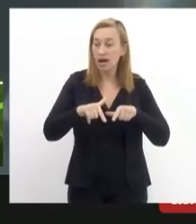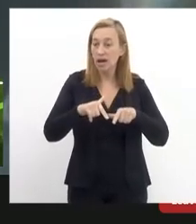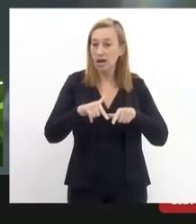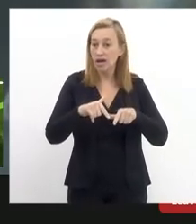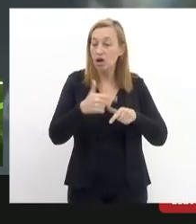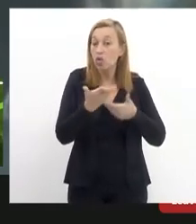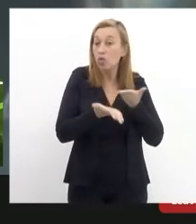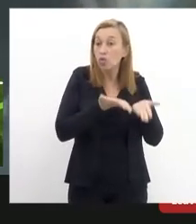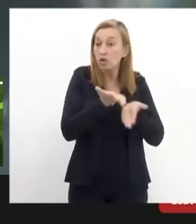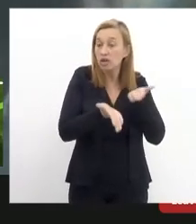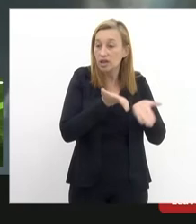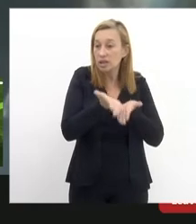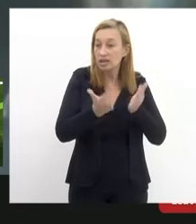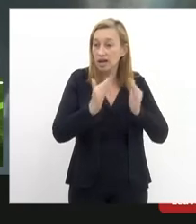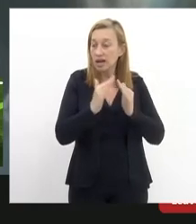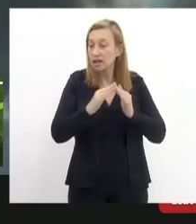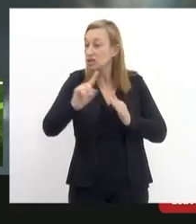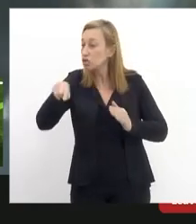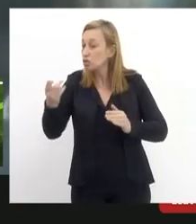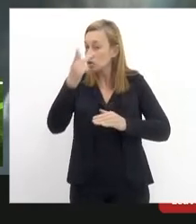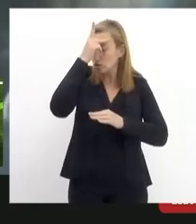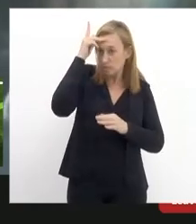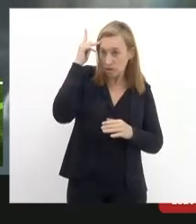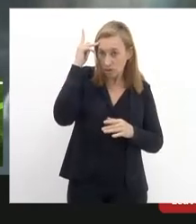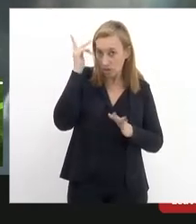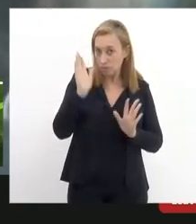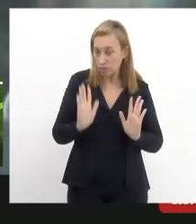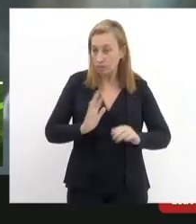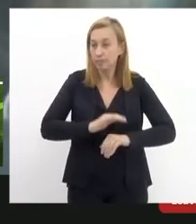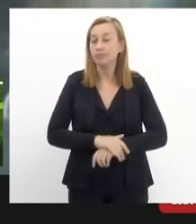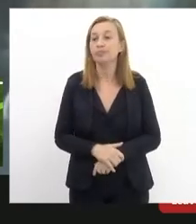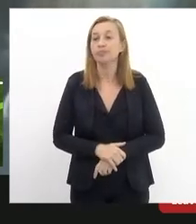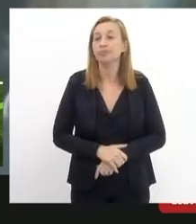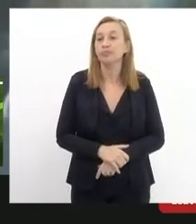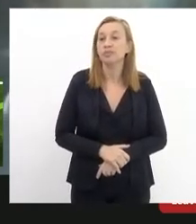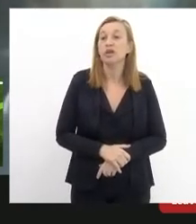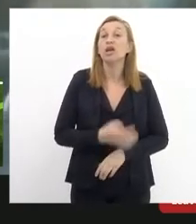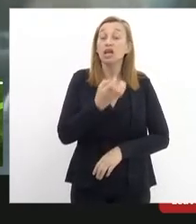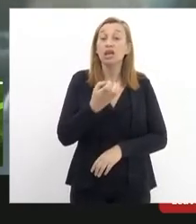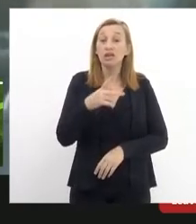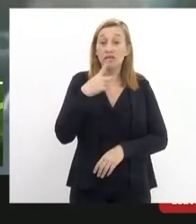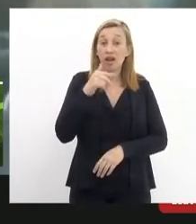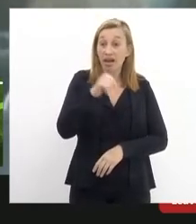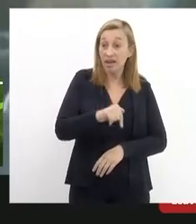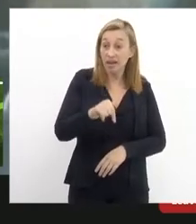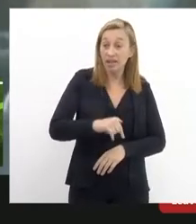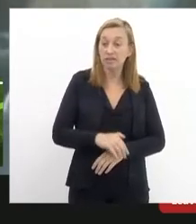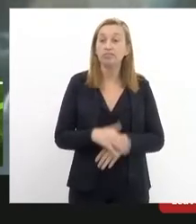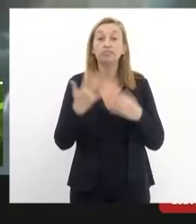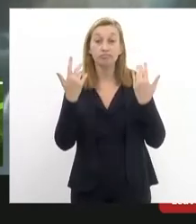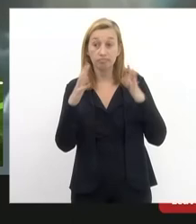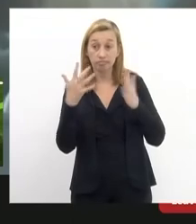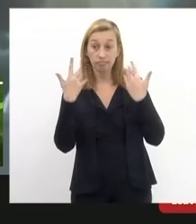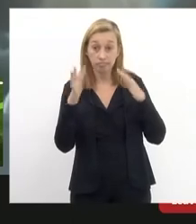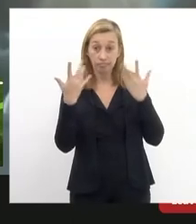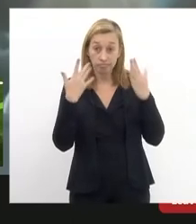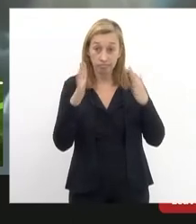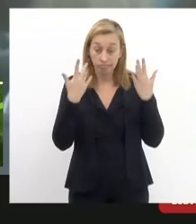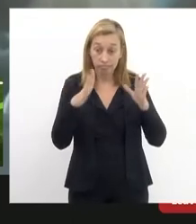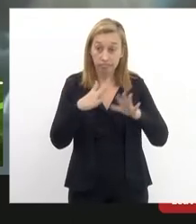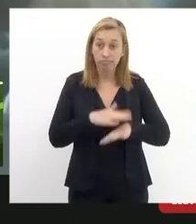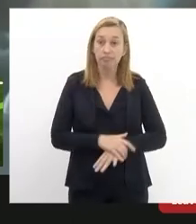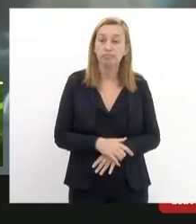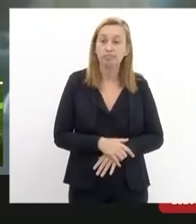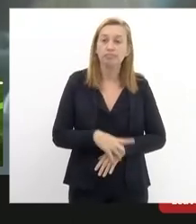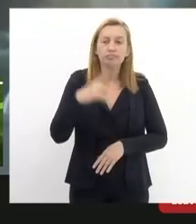e trabalhadoras que são oriundos das favelas de Santa Tereza queria aqui parabenizar porque eu penso que a